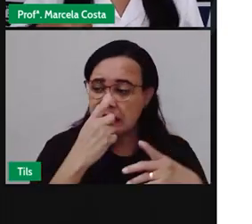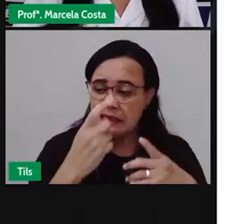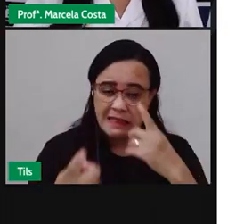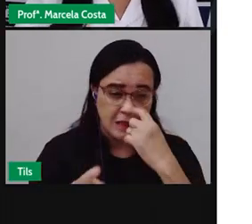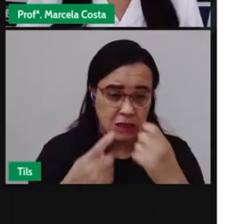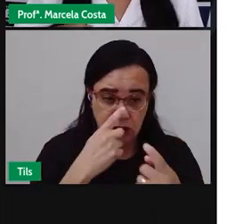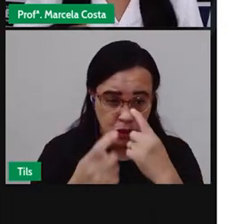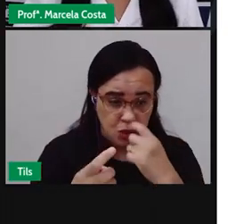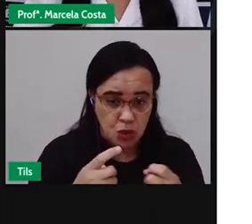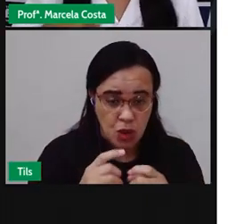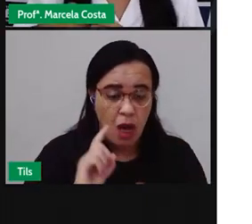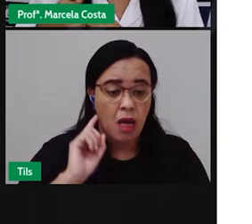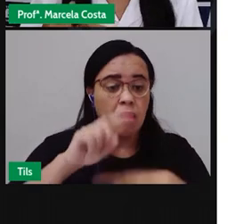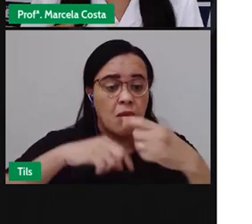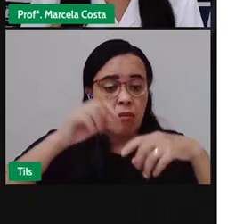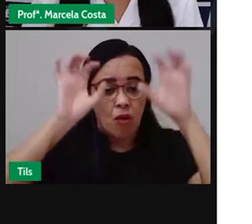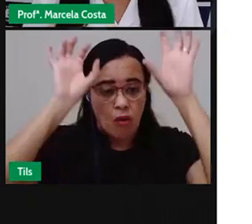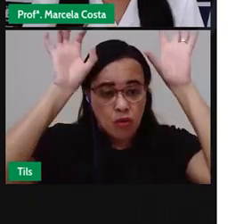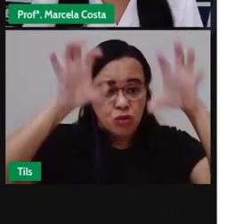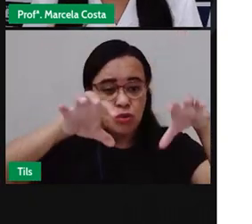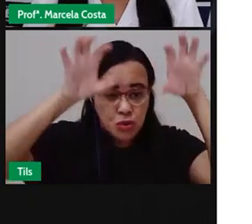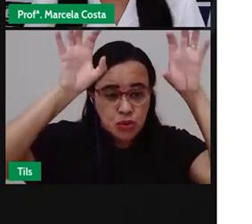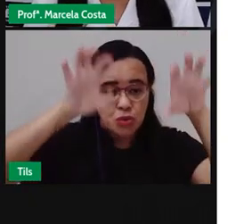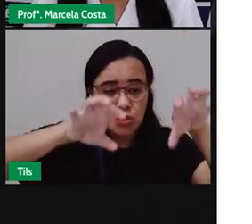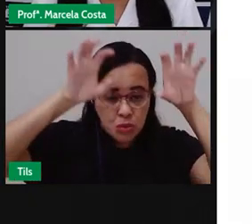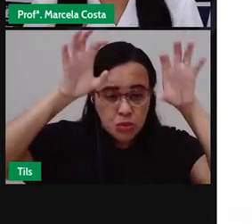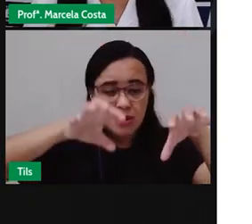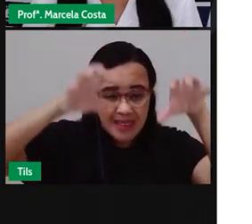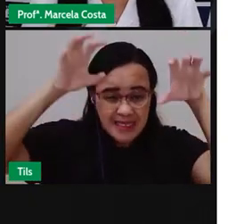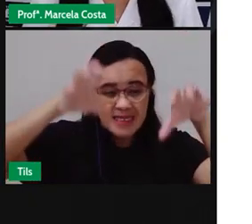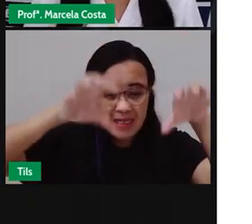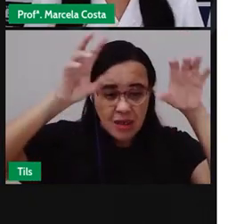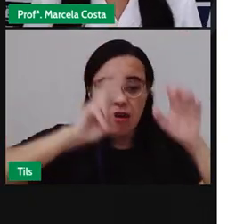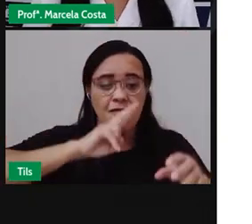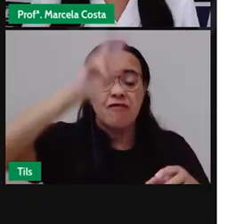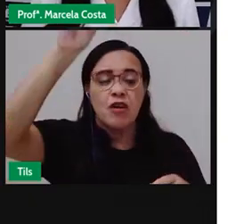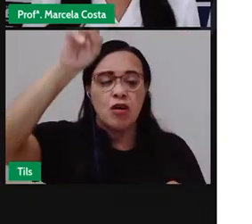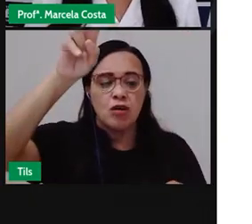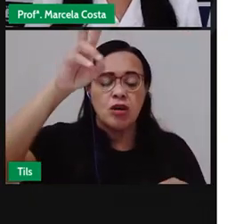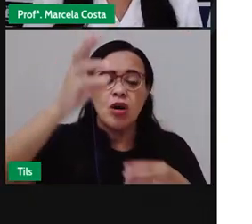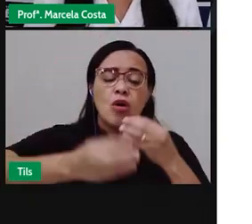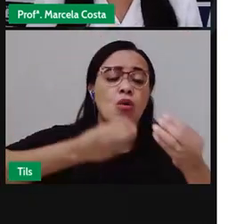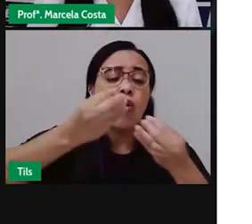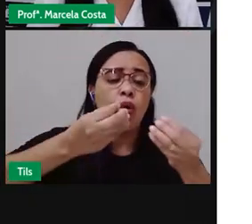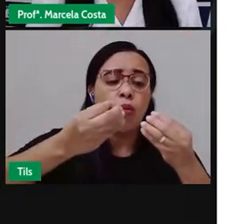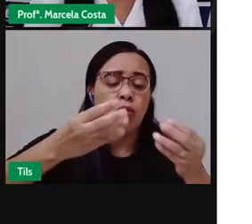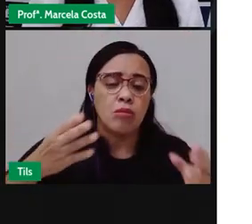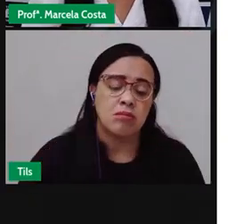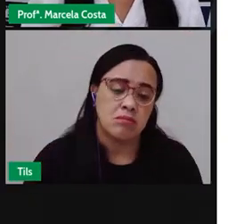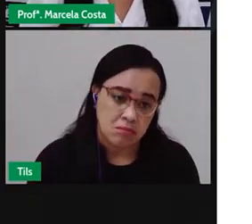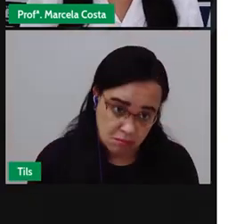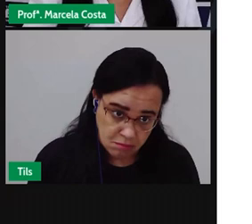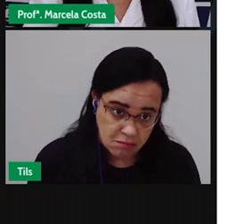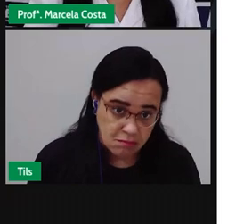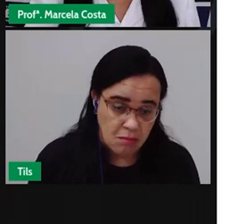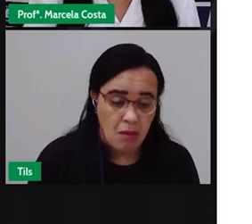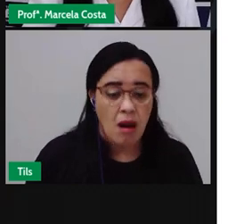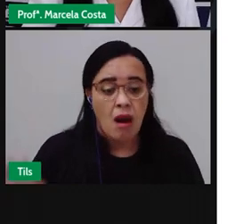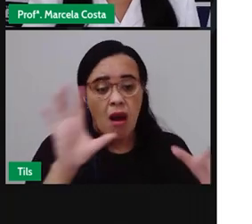no momento em que há uma chuva forte, elas podem ser arrastadas para